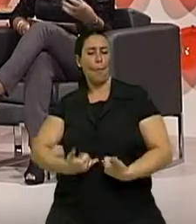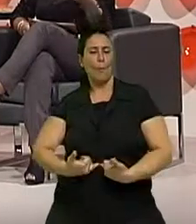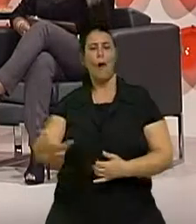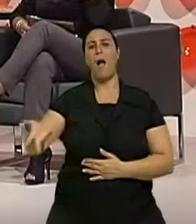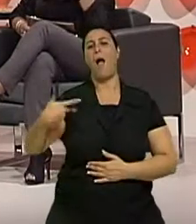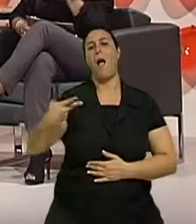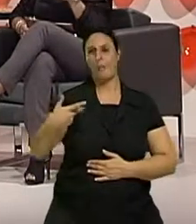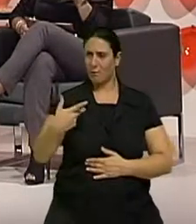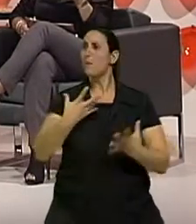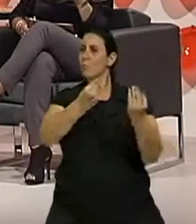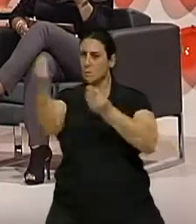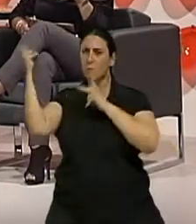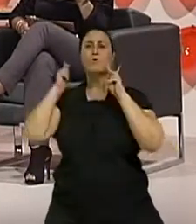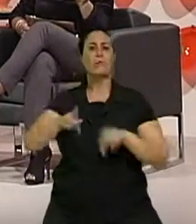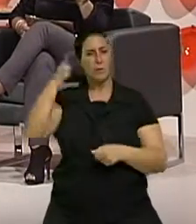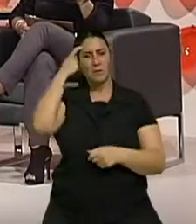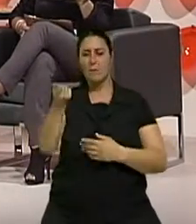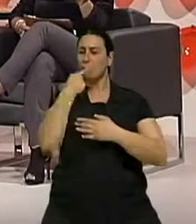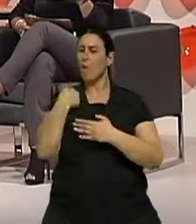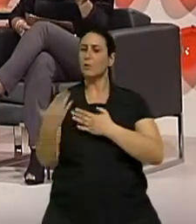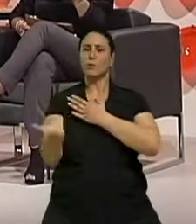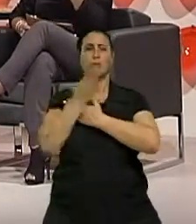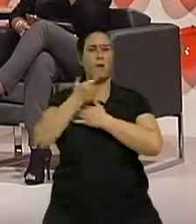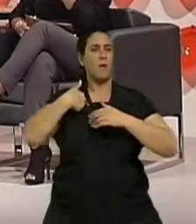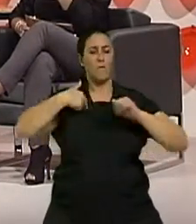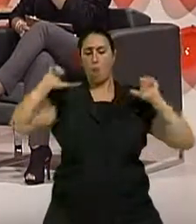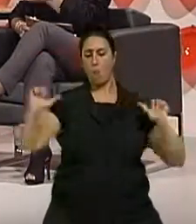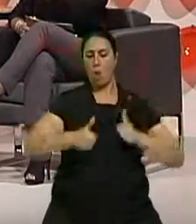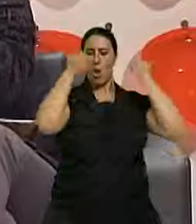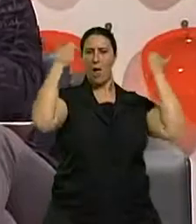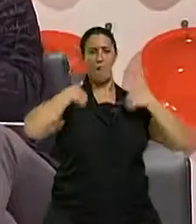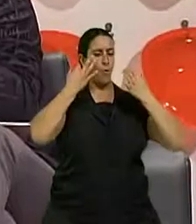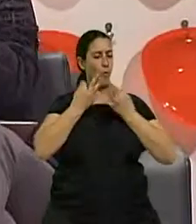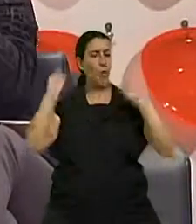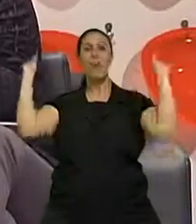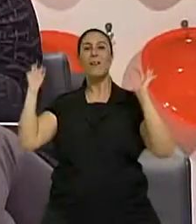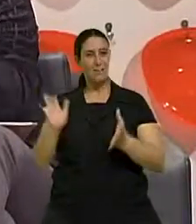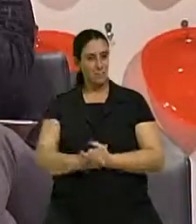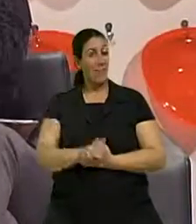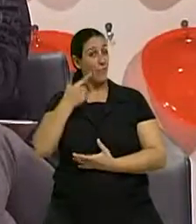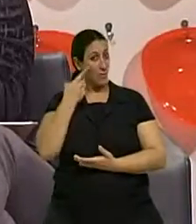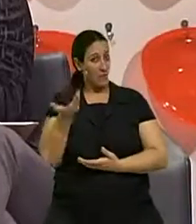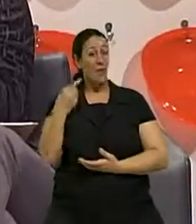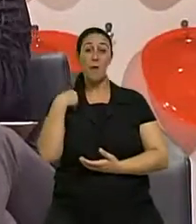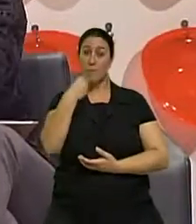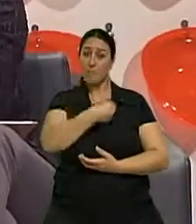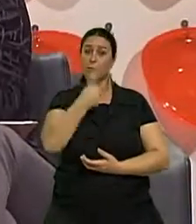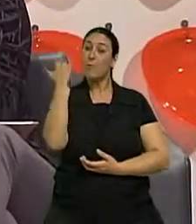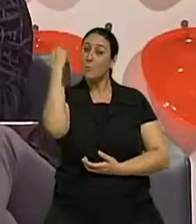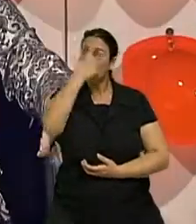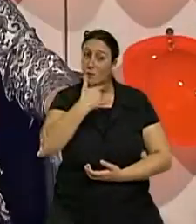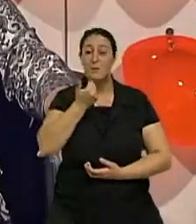pílula e eu vou ficar magra. Mágica. Eu vou tomar um remédio, vai melhorar tudo. A doutora é bonita, simpática, inteligente,